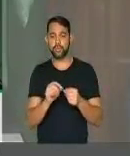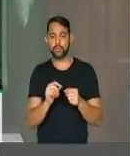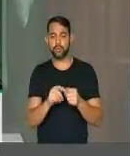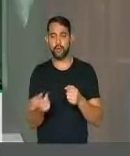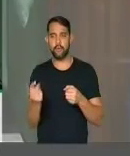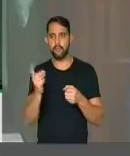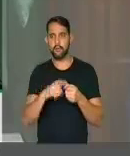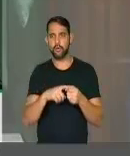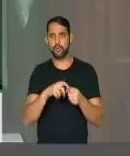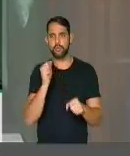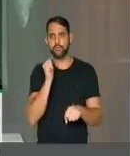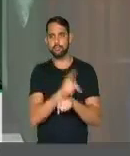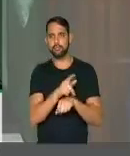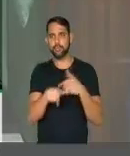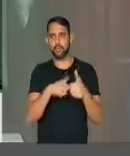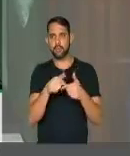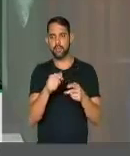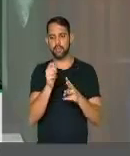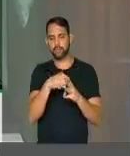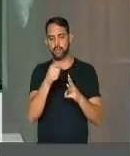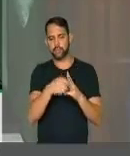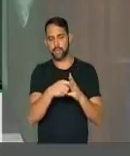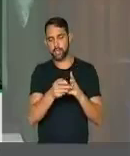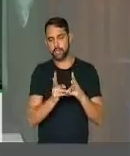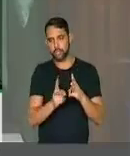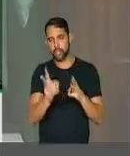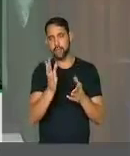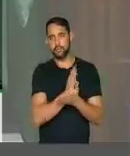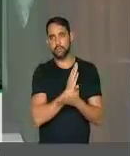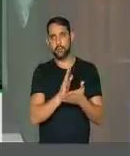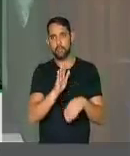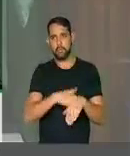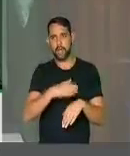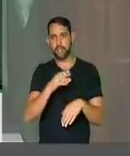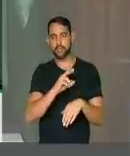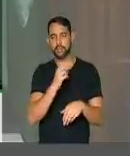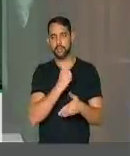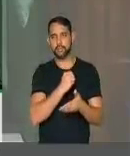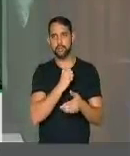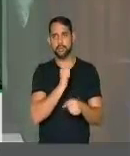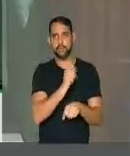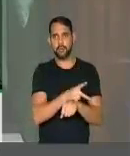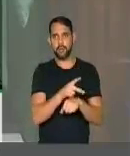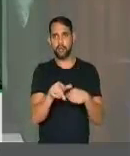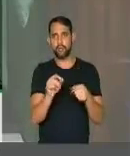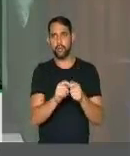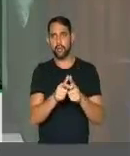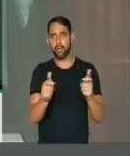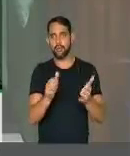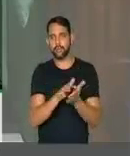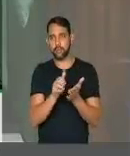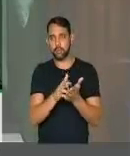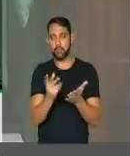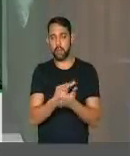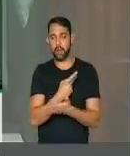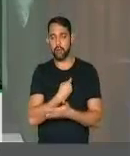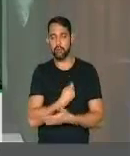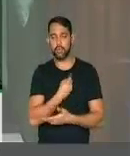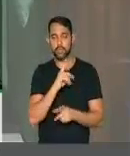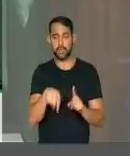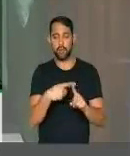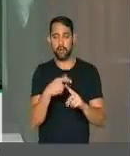retomada dos empregos. Já são três meses seguidos que nós temos mais empregos do que desempregos. Isso é uma realidade,